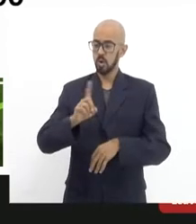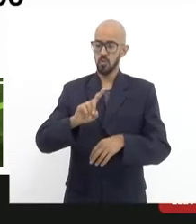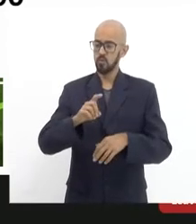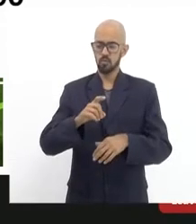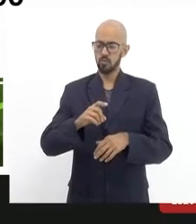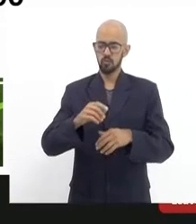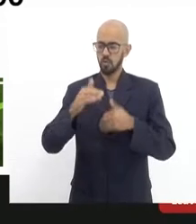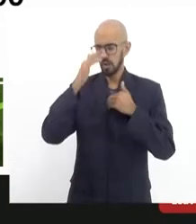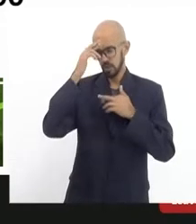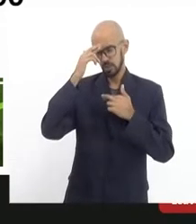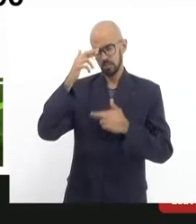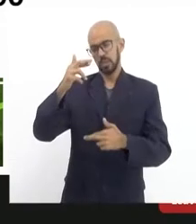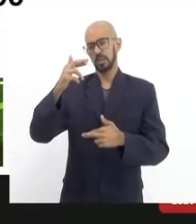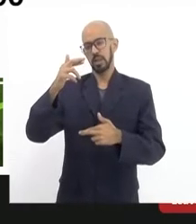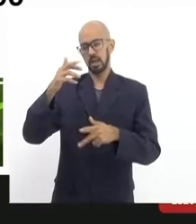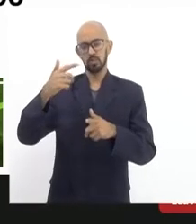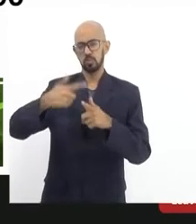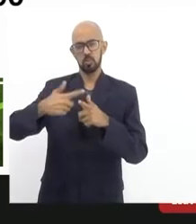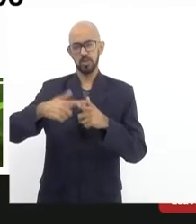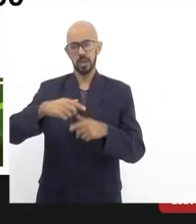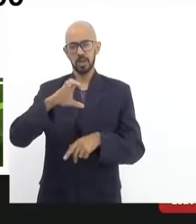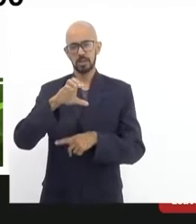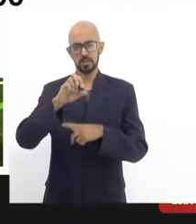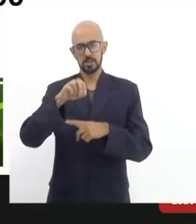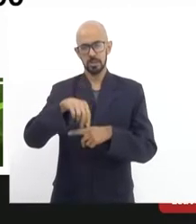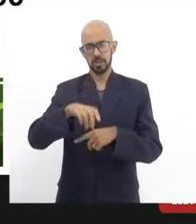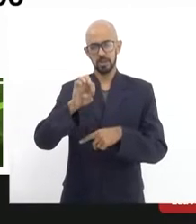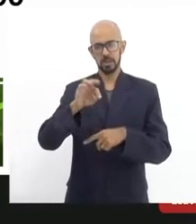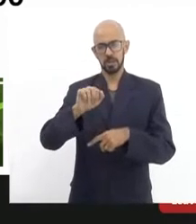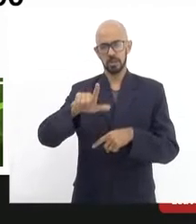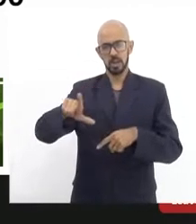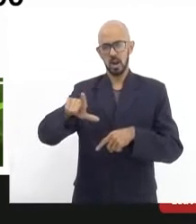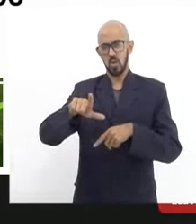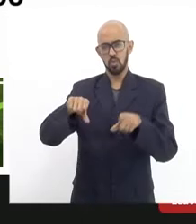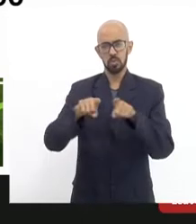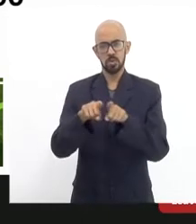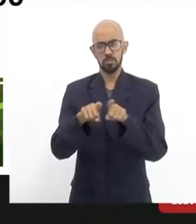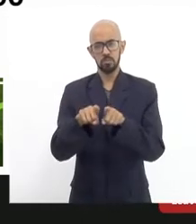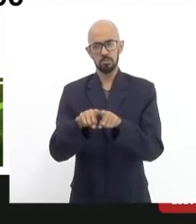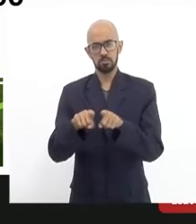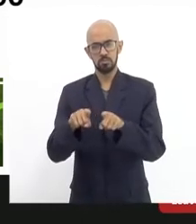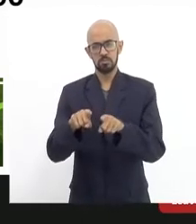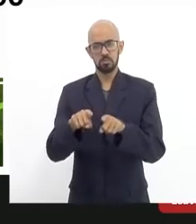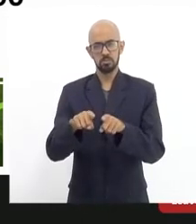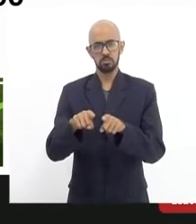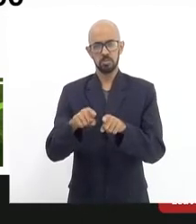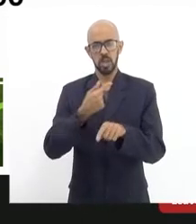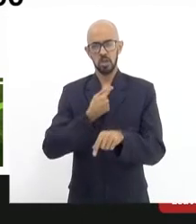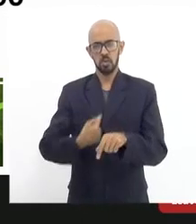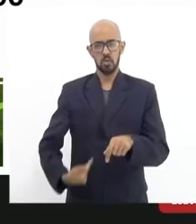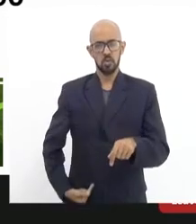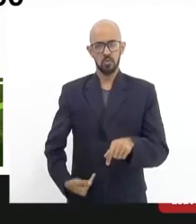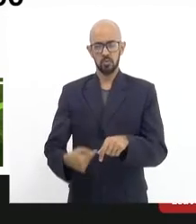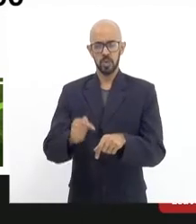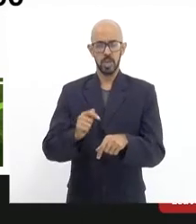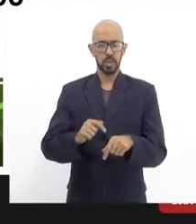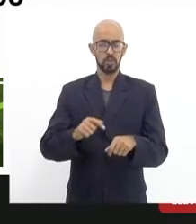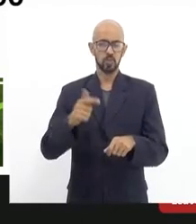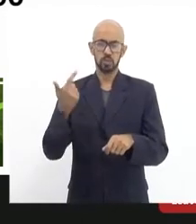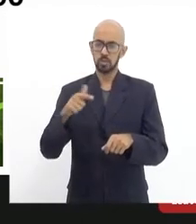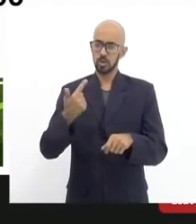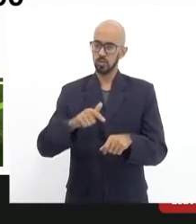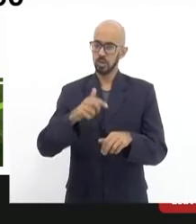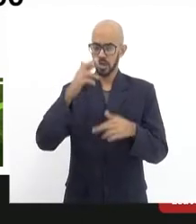E não foi cumprida porque a central e o governo não cumprem, não cumprem, questionam seriamente a